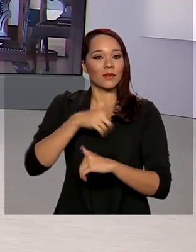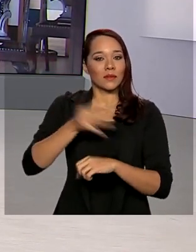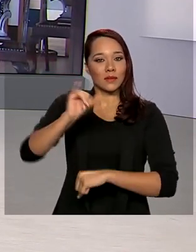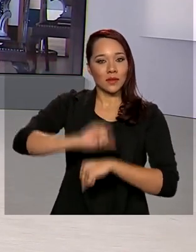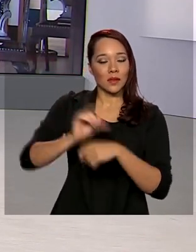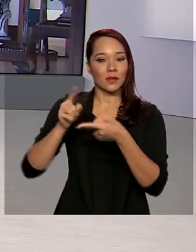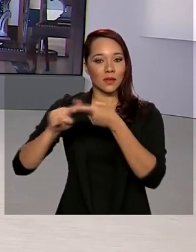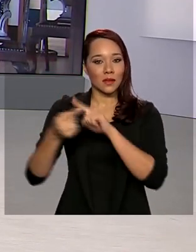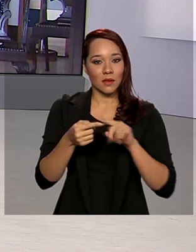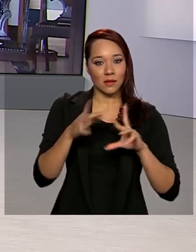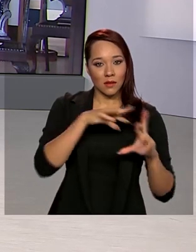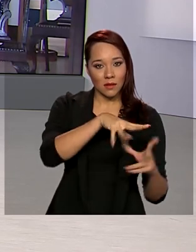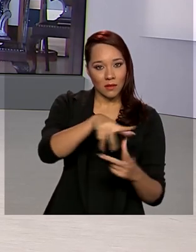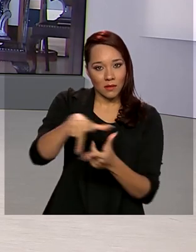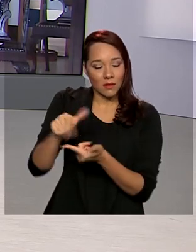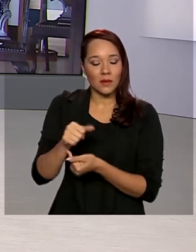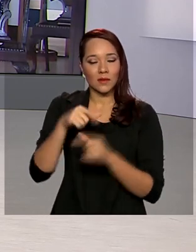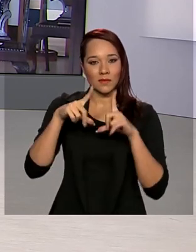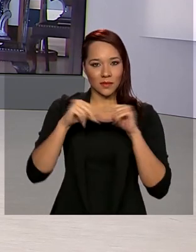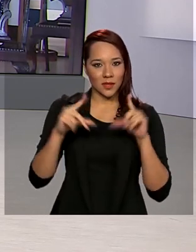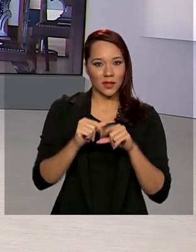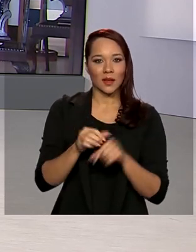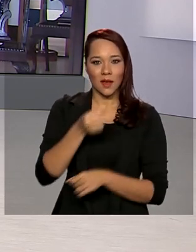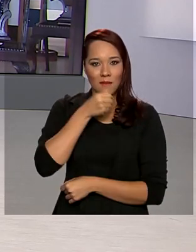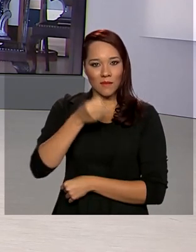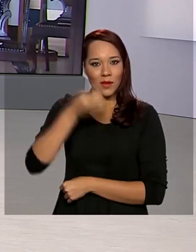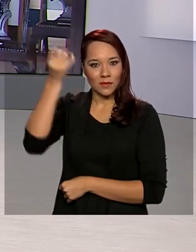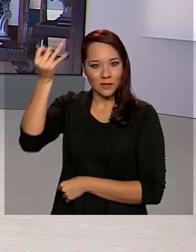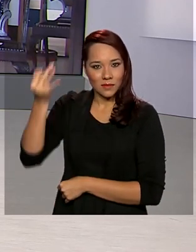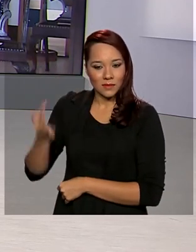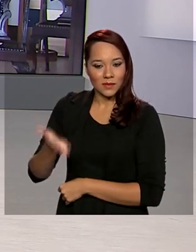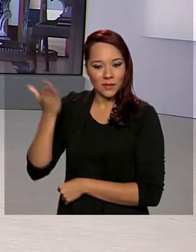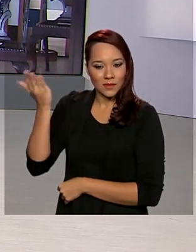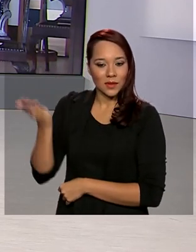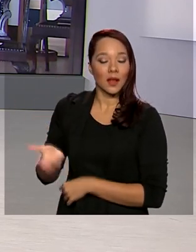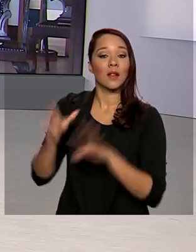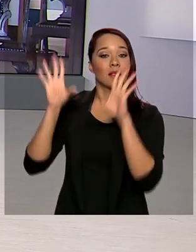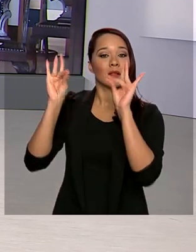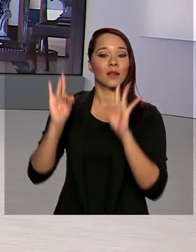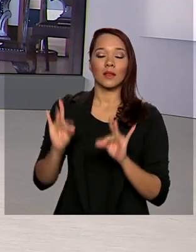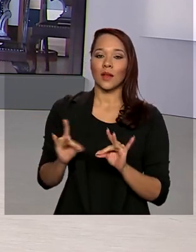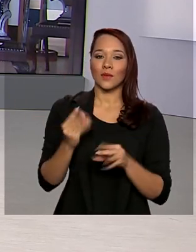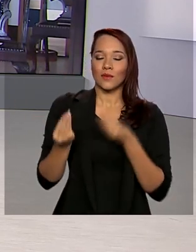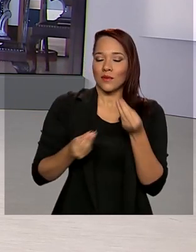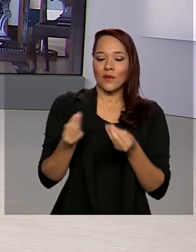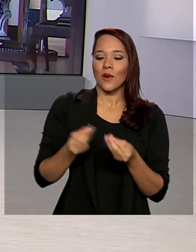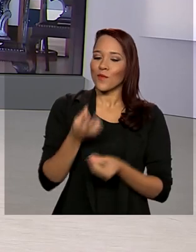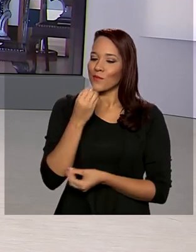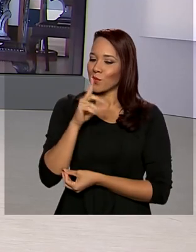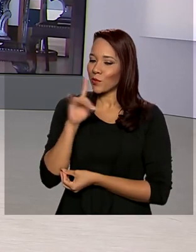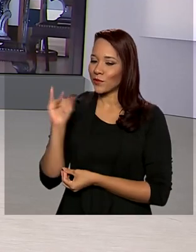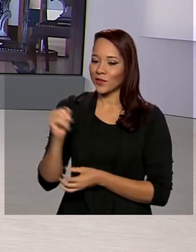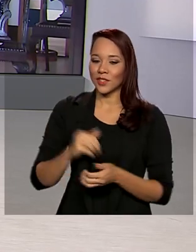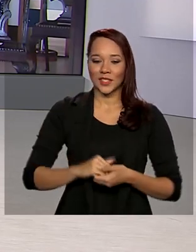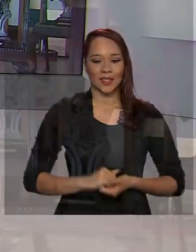das Relações Exteriores aqui em Brasília? A repórter Márcia Fernandes traz de lá os detalhes para a gente. Márcia, bom dia!